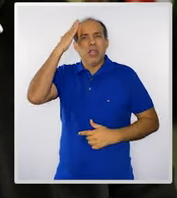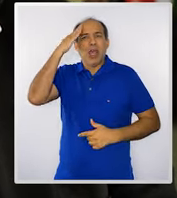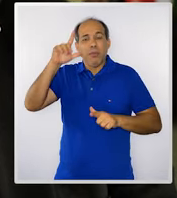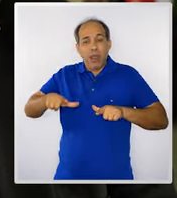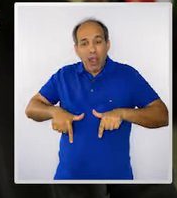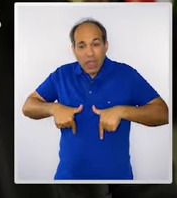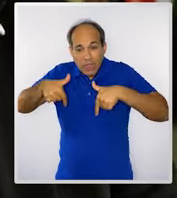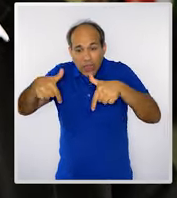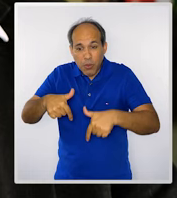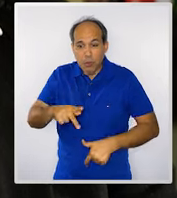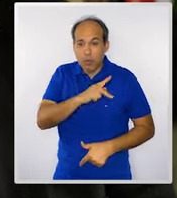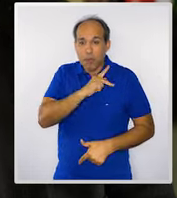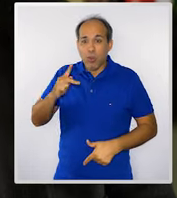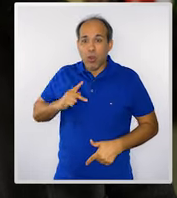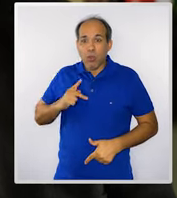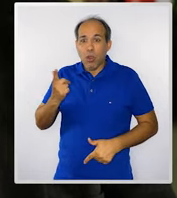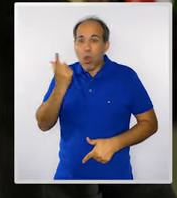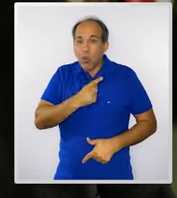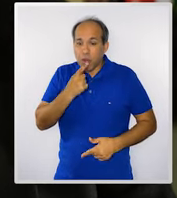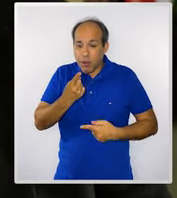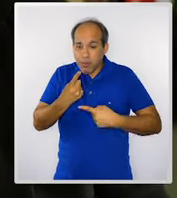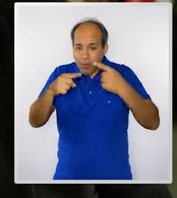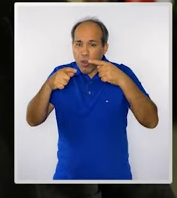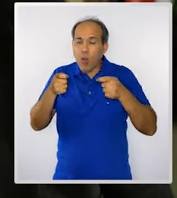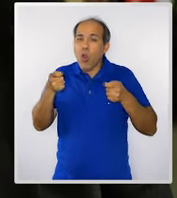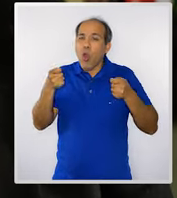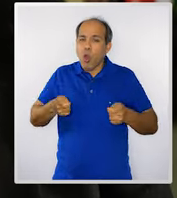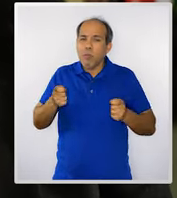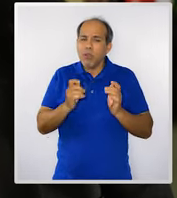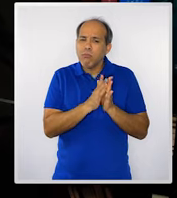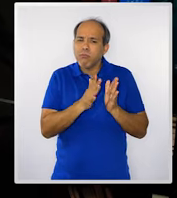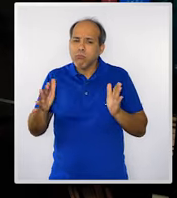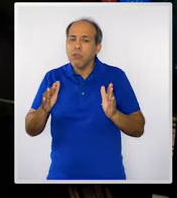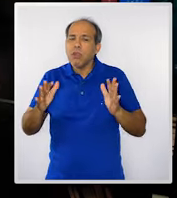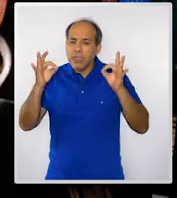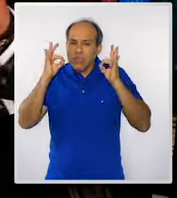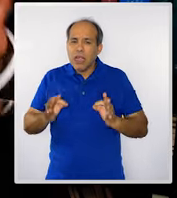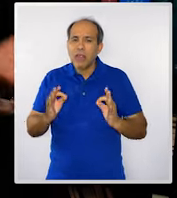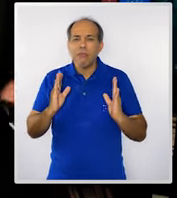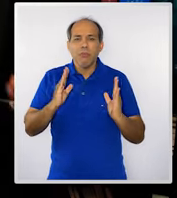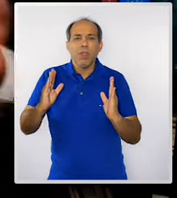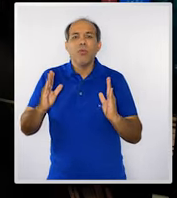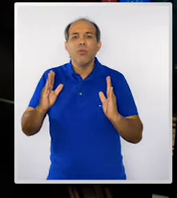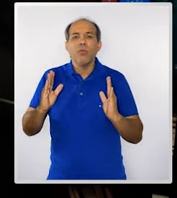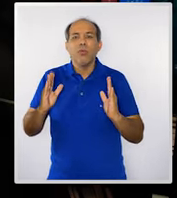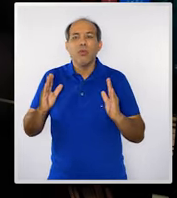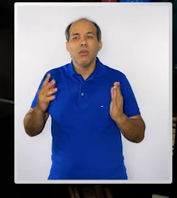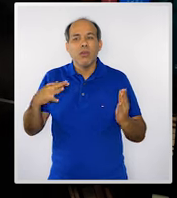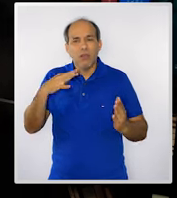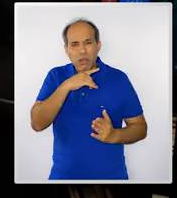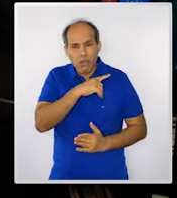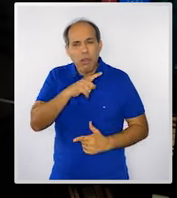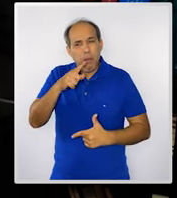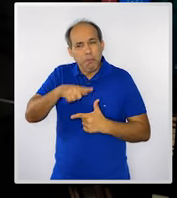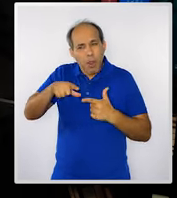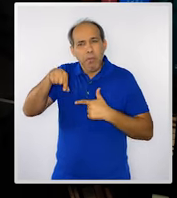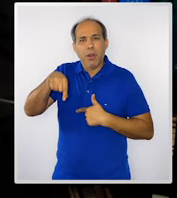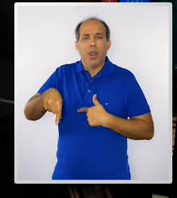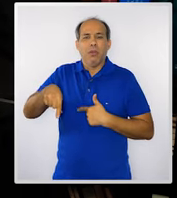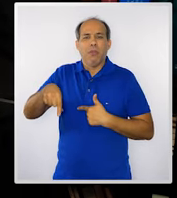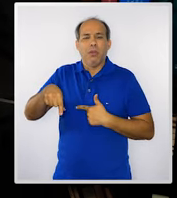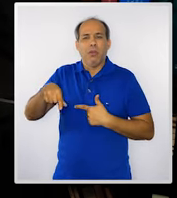ações públicas, para terem efetividade, elas têm que ter uma perenidade. Por isso, talvez, explique aí o